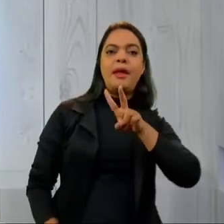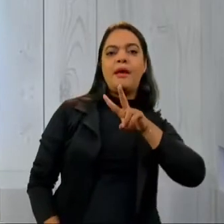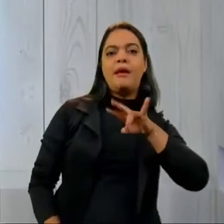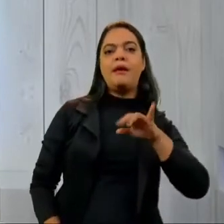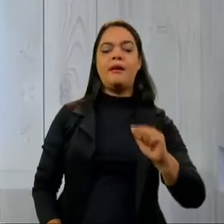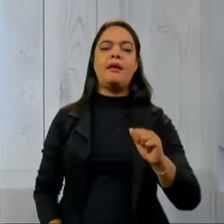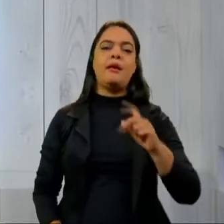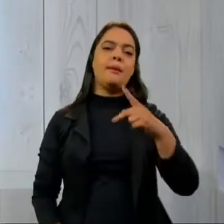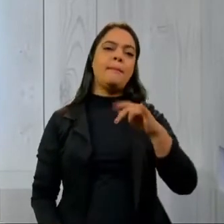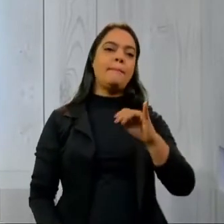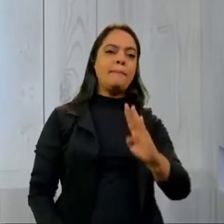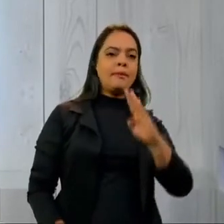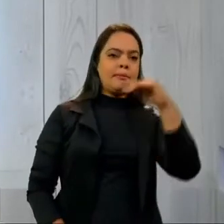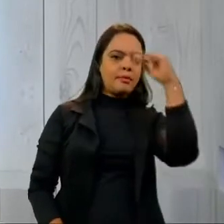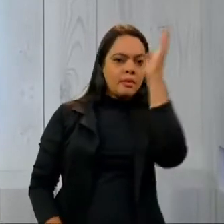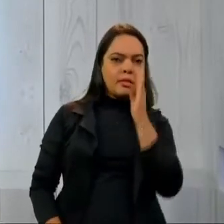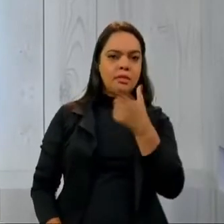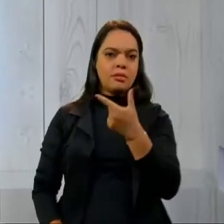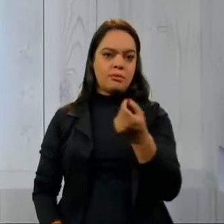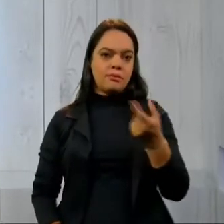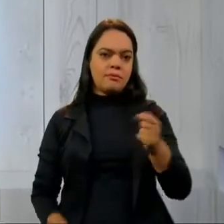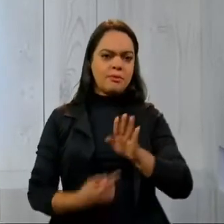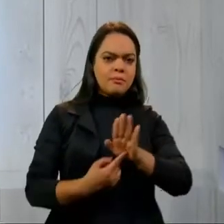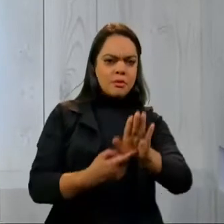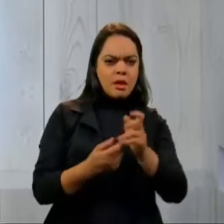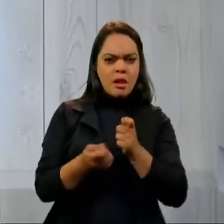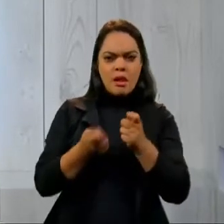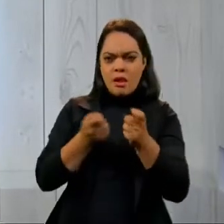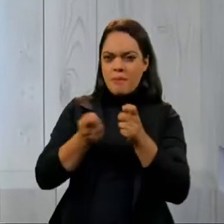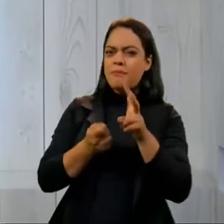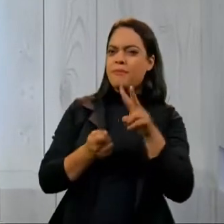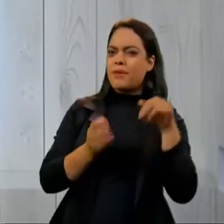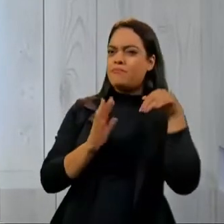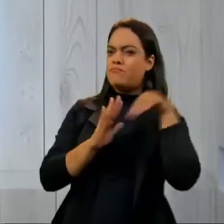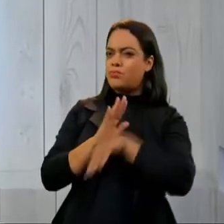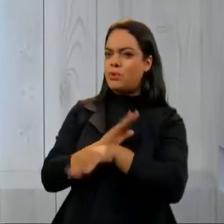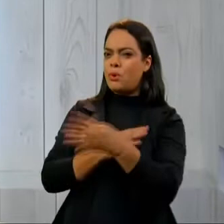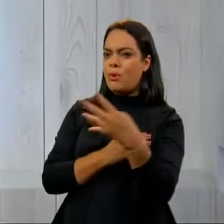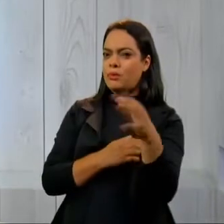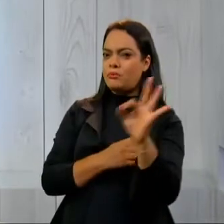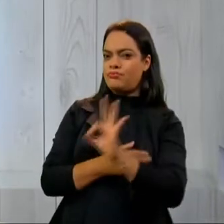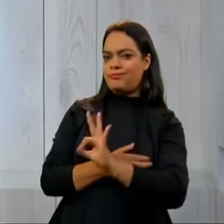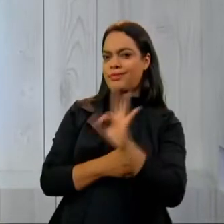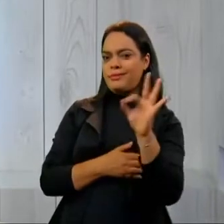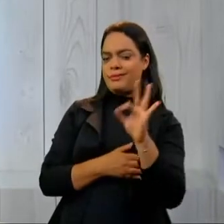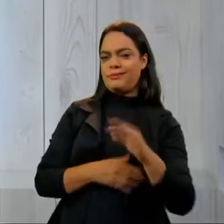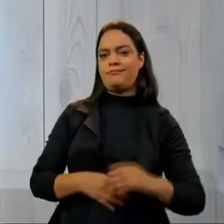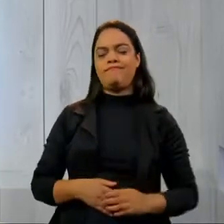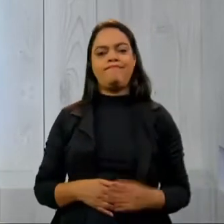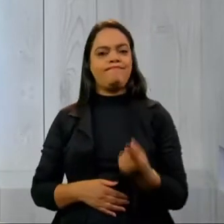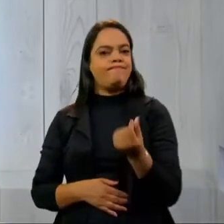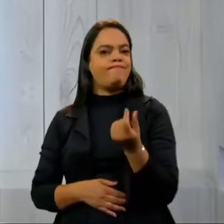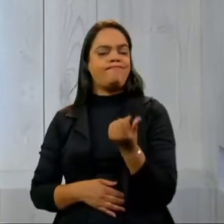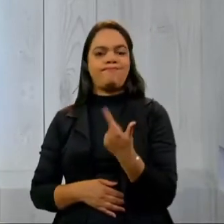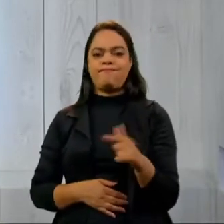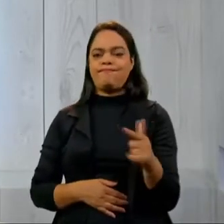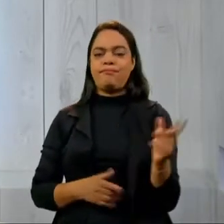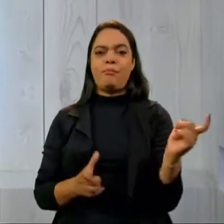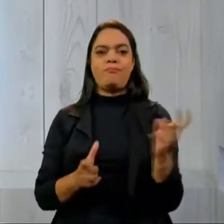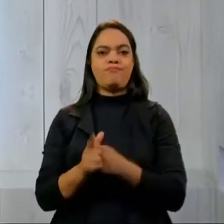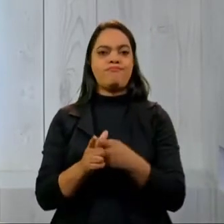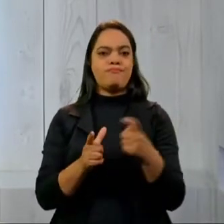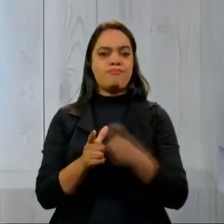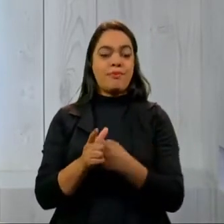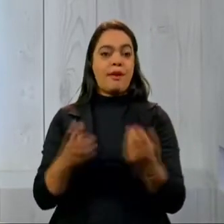2020 indicou que a economia do país deve sofrer uma retração de 4%. Sem dinheiro, endividado e com uma